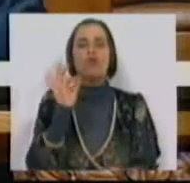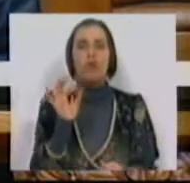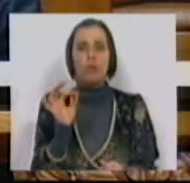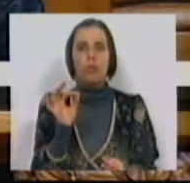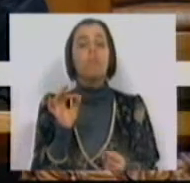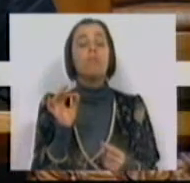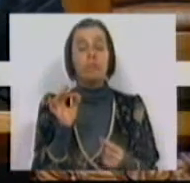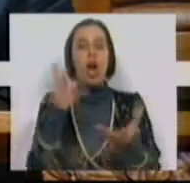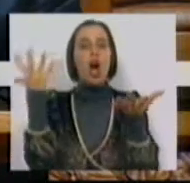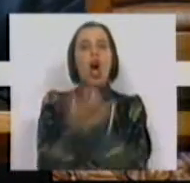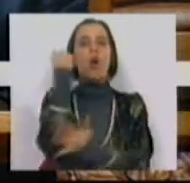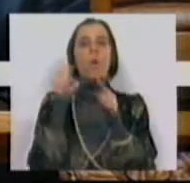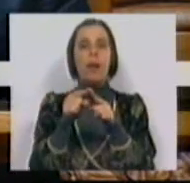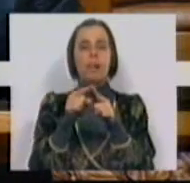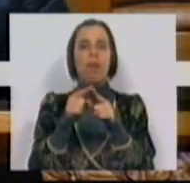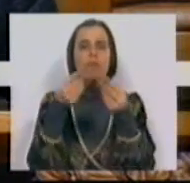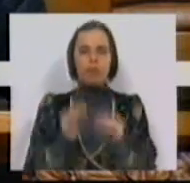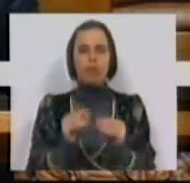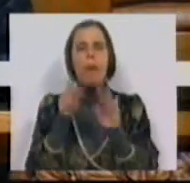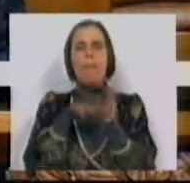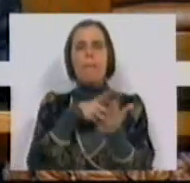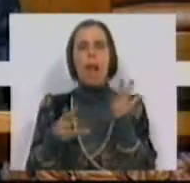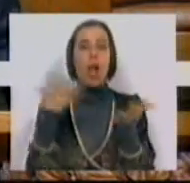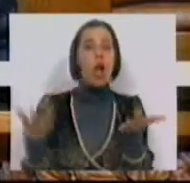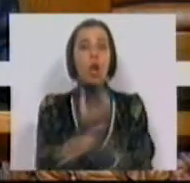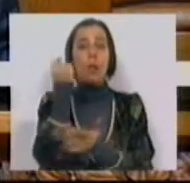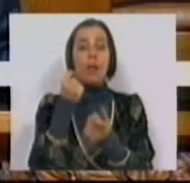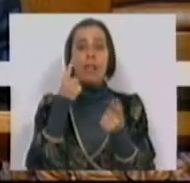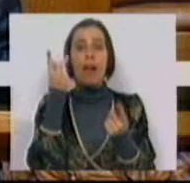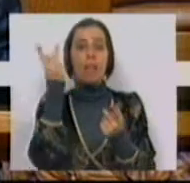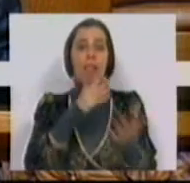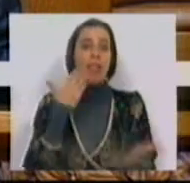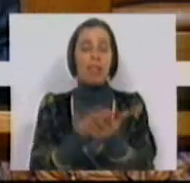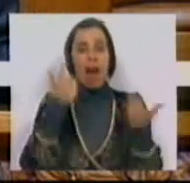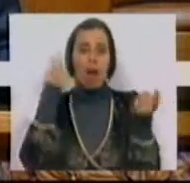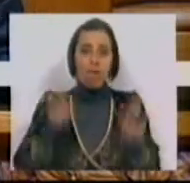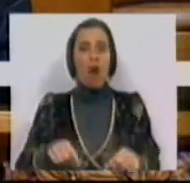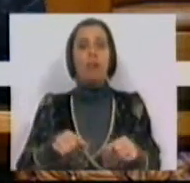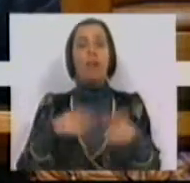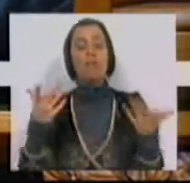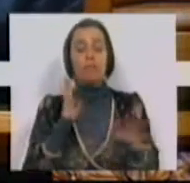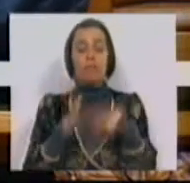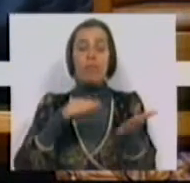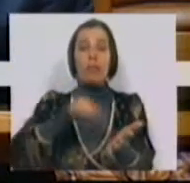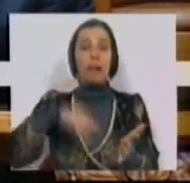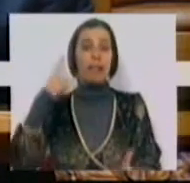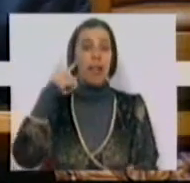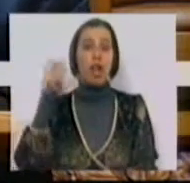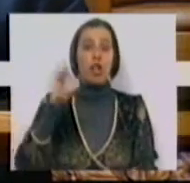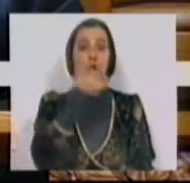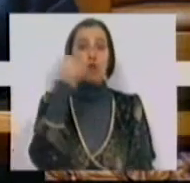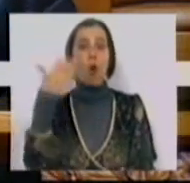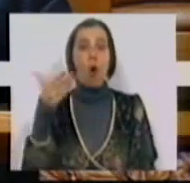cenário de recuperação, mandando elaborar um plano de recuperação e revitalização. Depois de tomar posse, em junho de